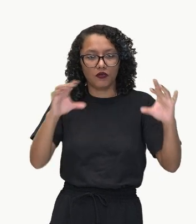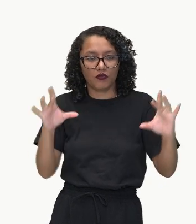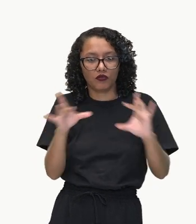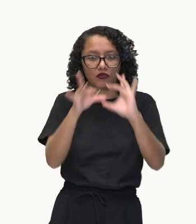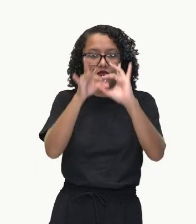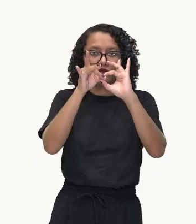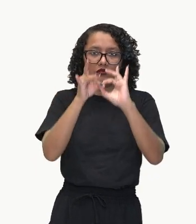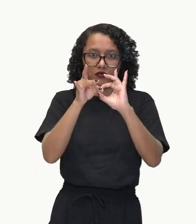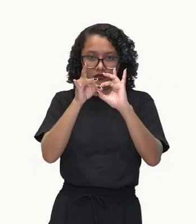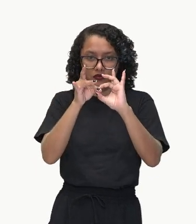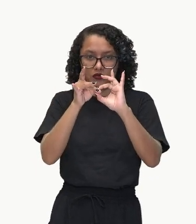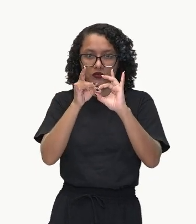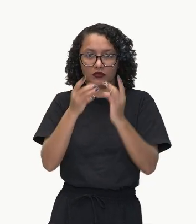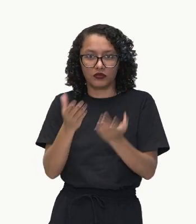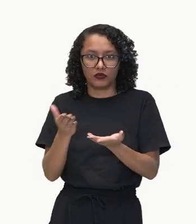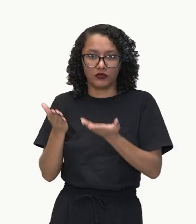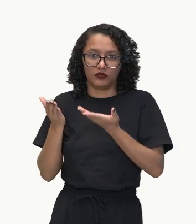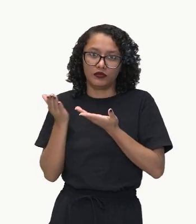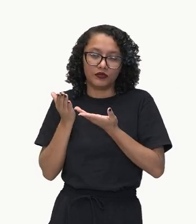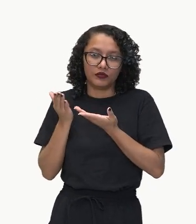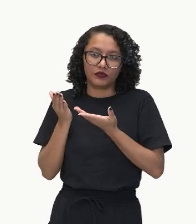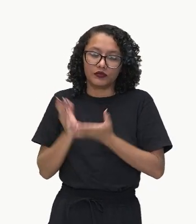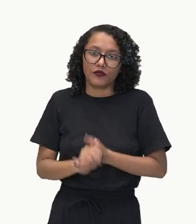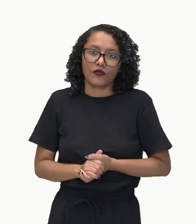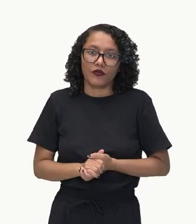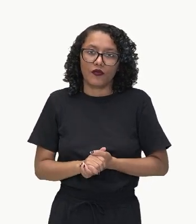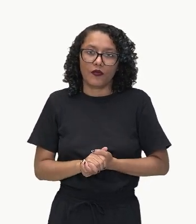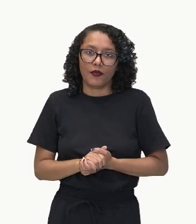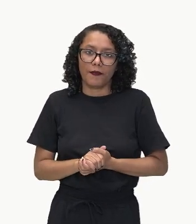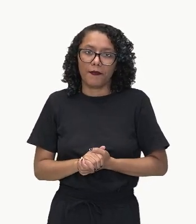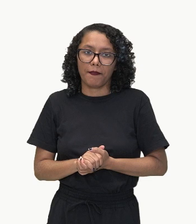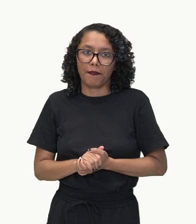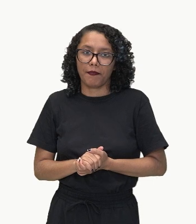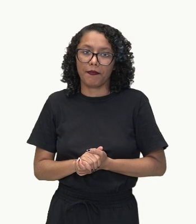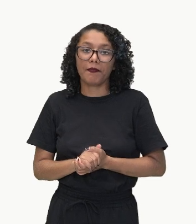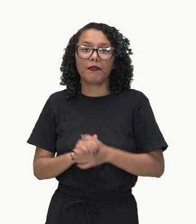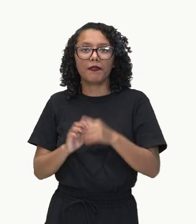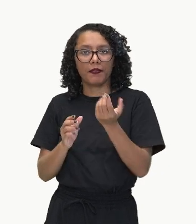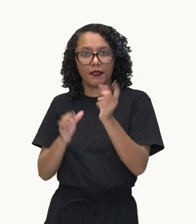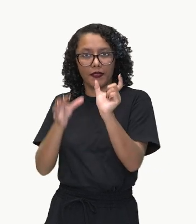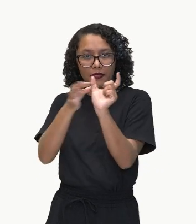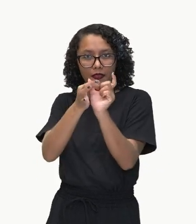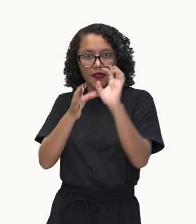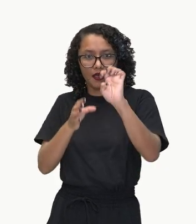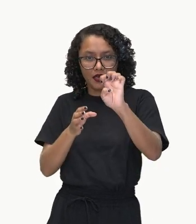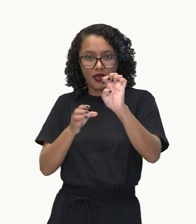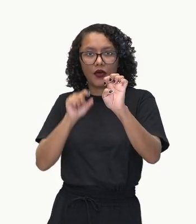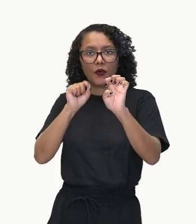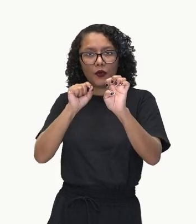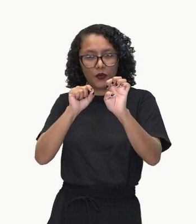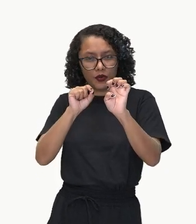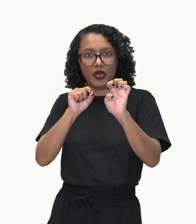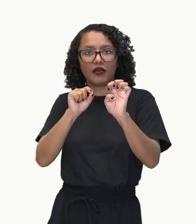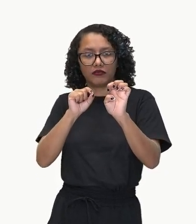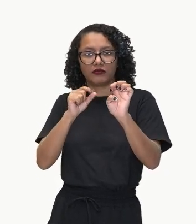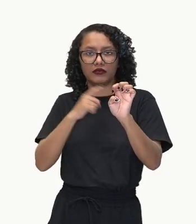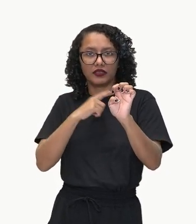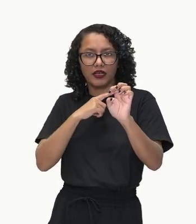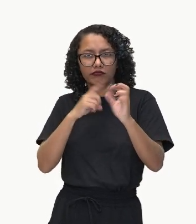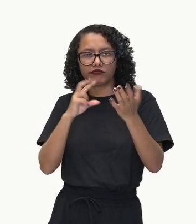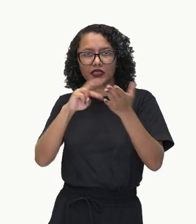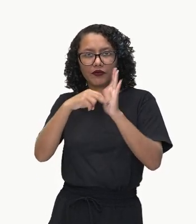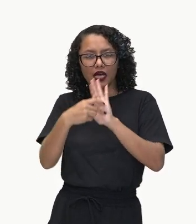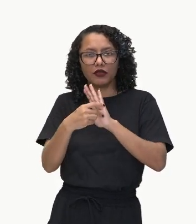E fomos embora à noite. Então, esse conectivo aí, ele vai trazer uma ideia de adição. Vai trazer uma ideia